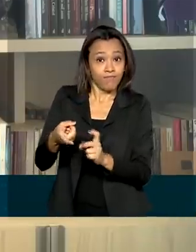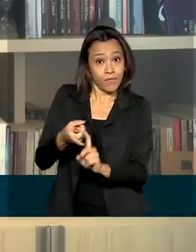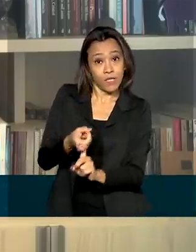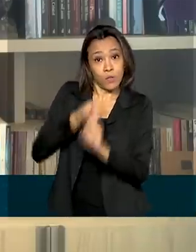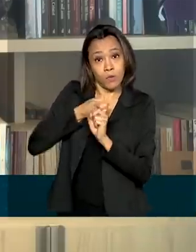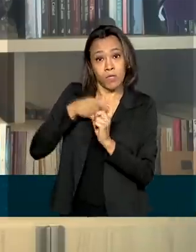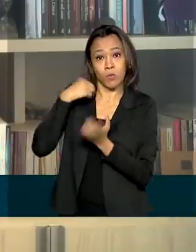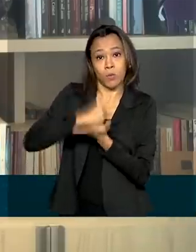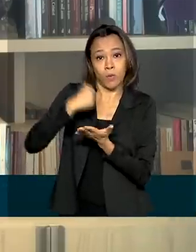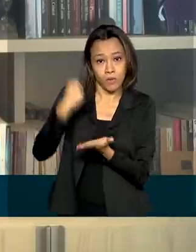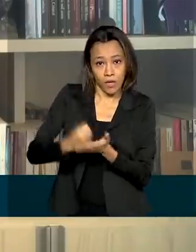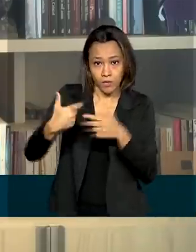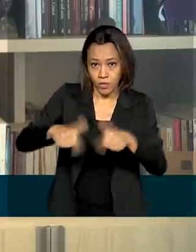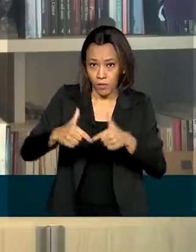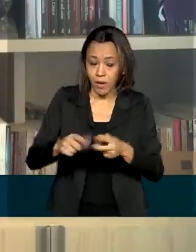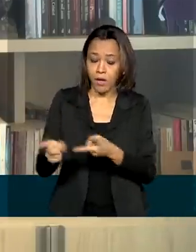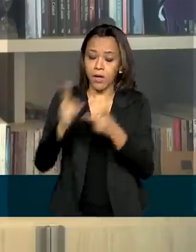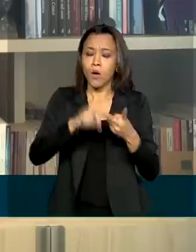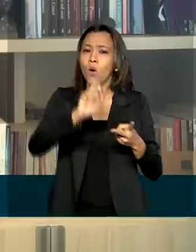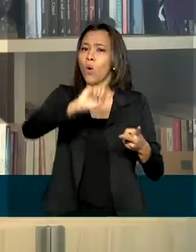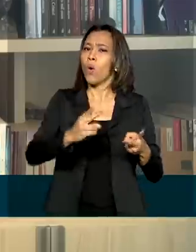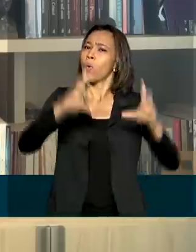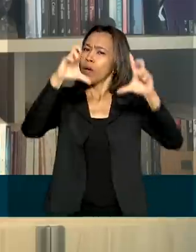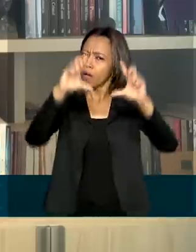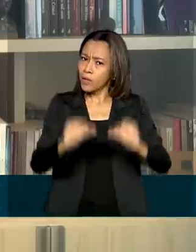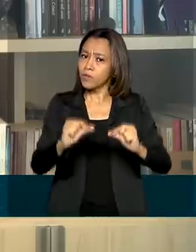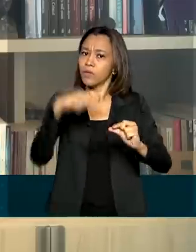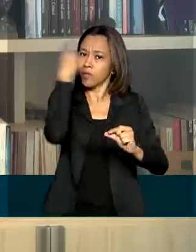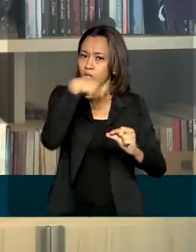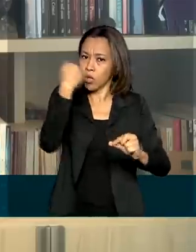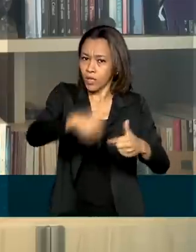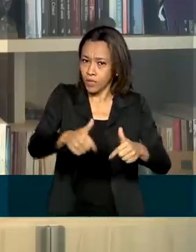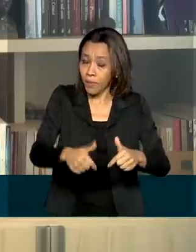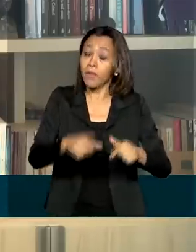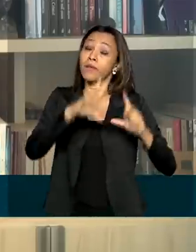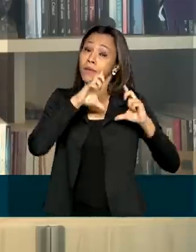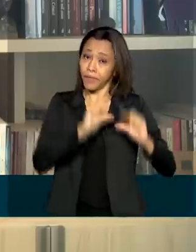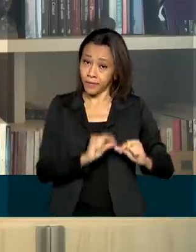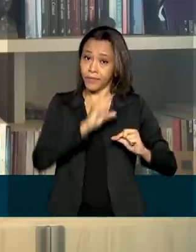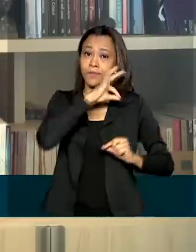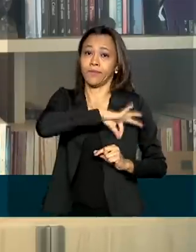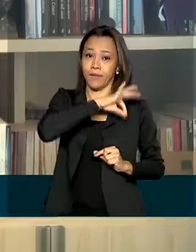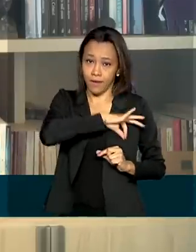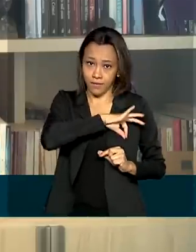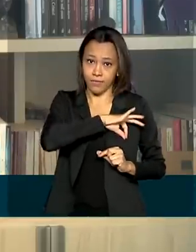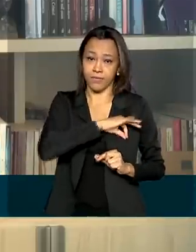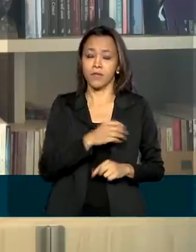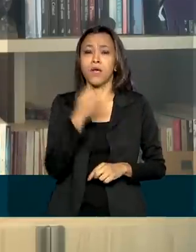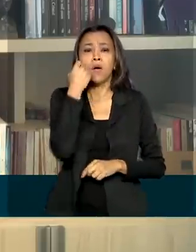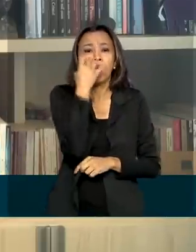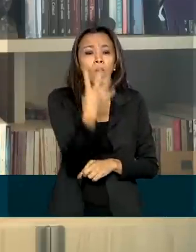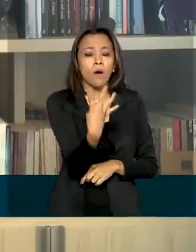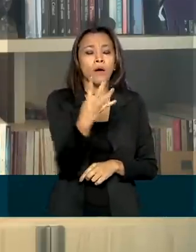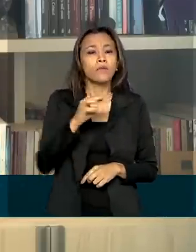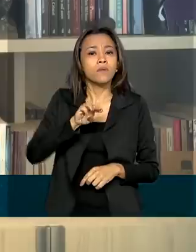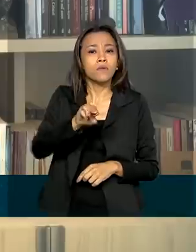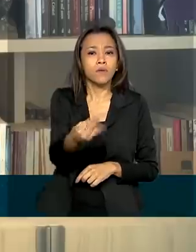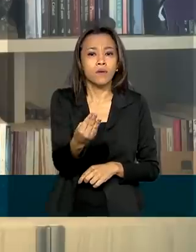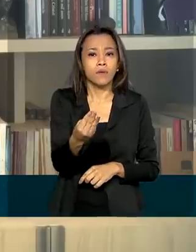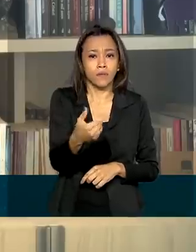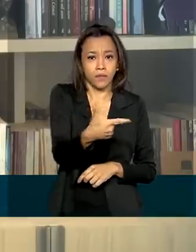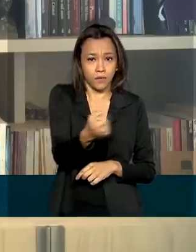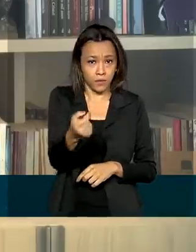ou pela redução de jornada de trabalho com redução de salários. 4 milhões e 200 mil